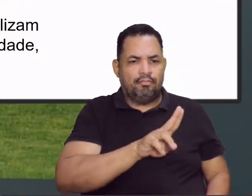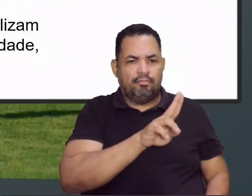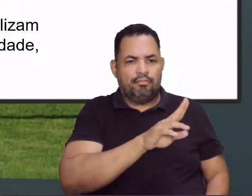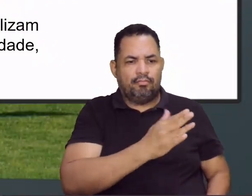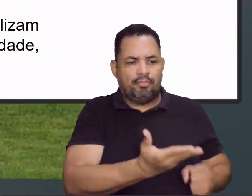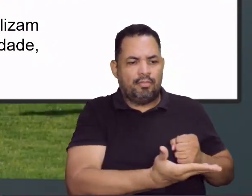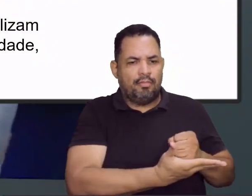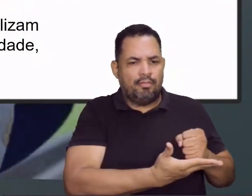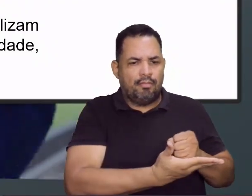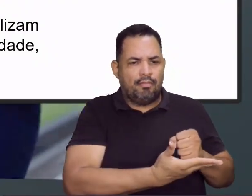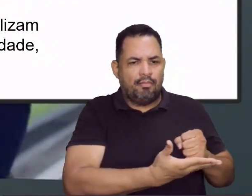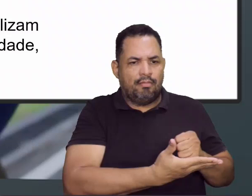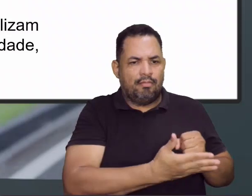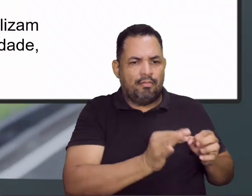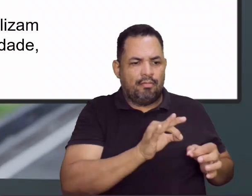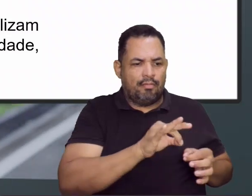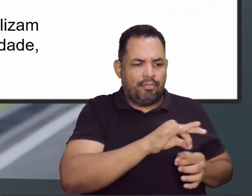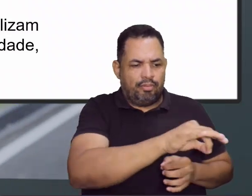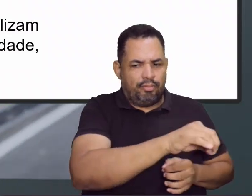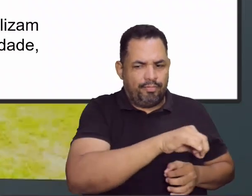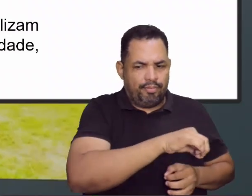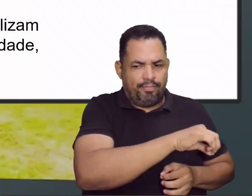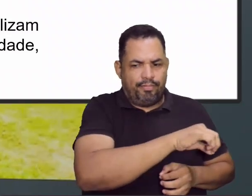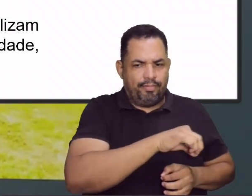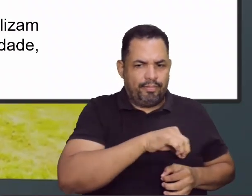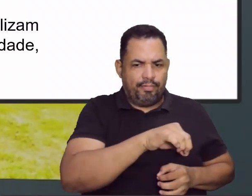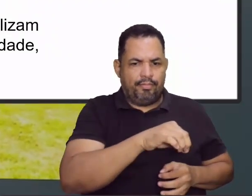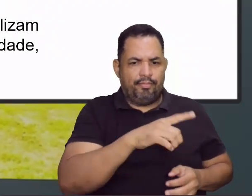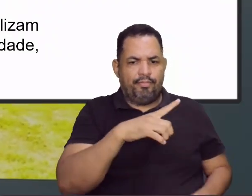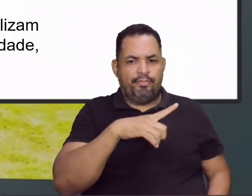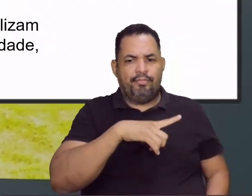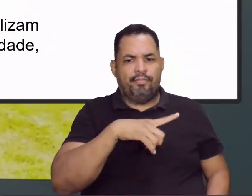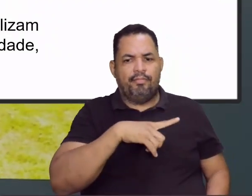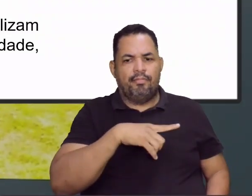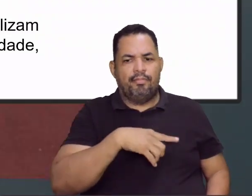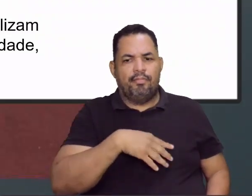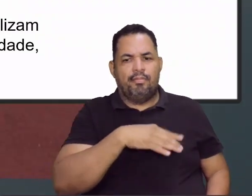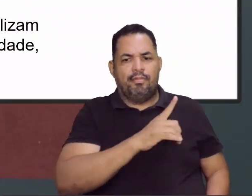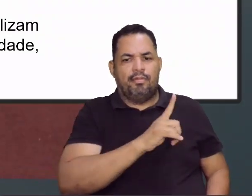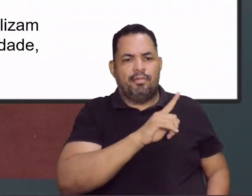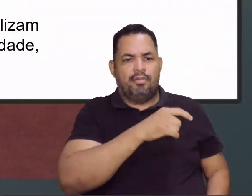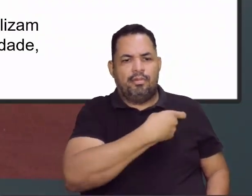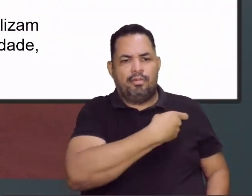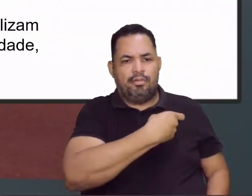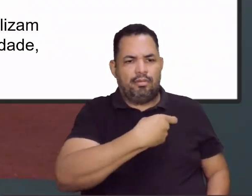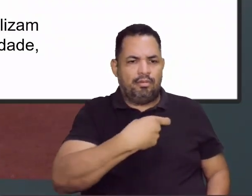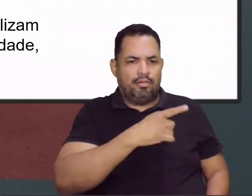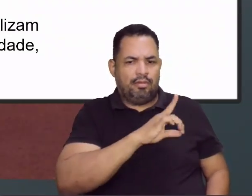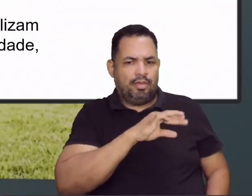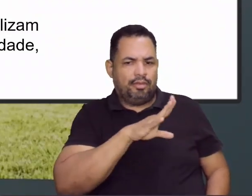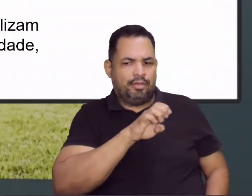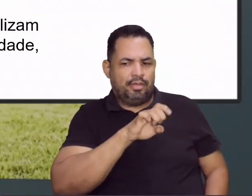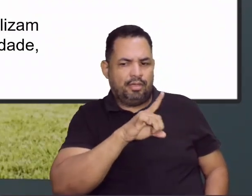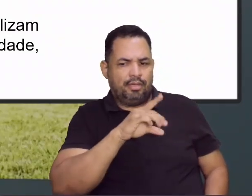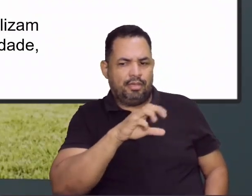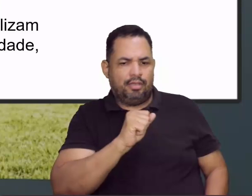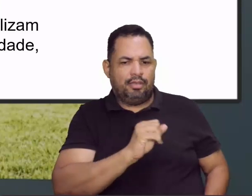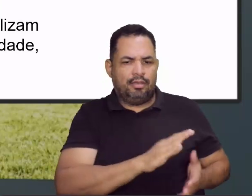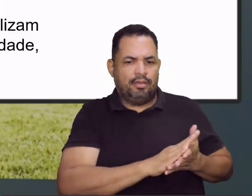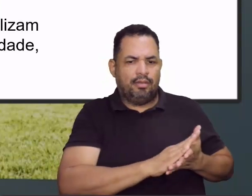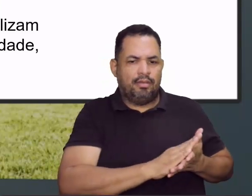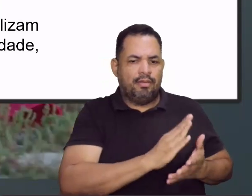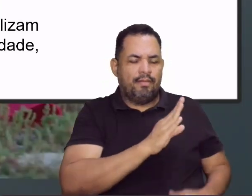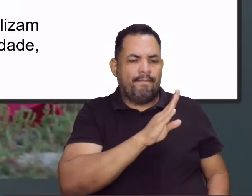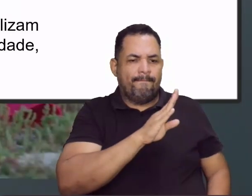uma base, né, para a sua jogabilidade. E aí, eu trago o exemplo do xadrez, trago o exemplo das damas, do banco